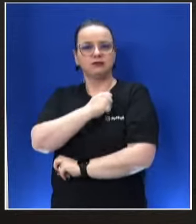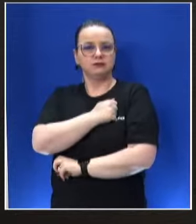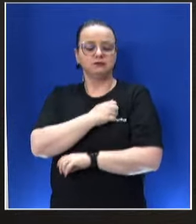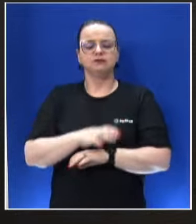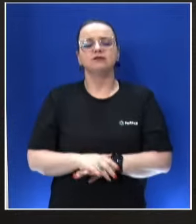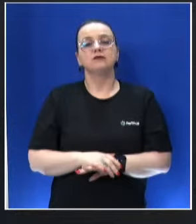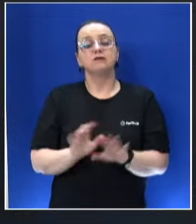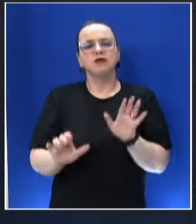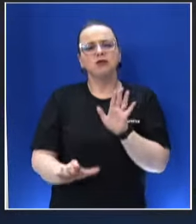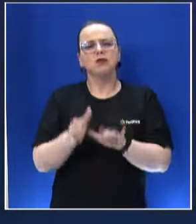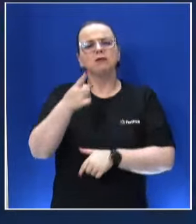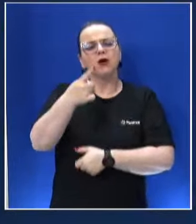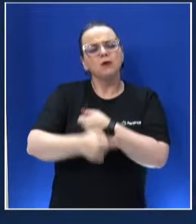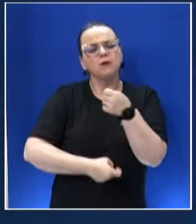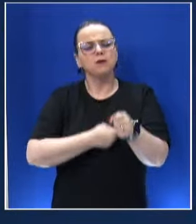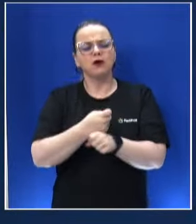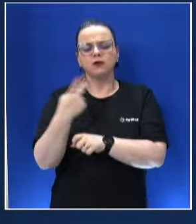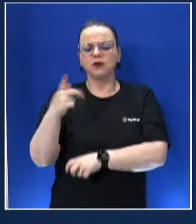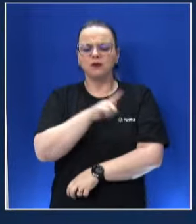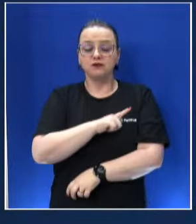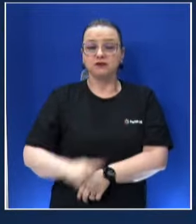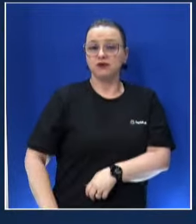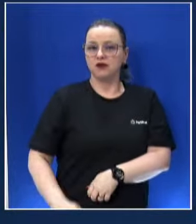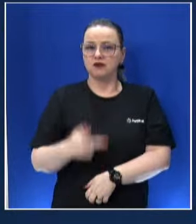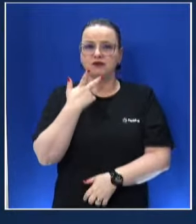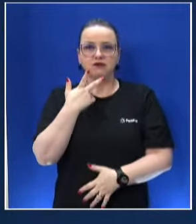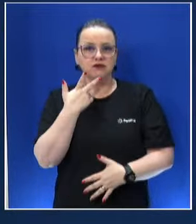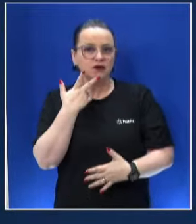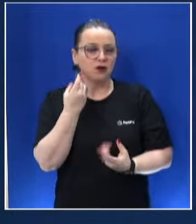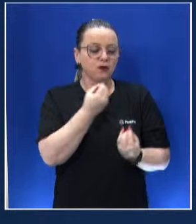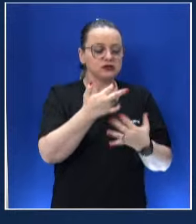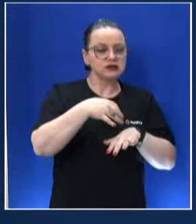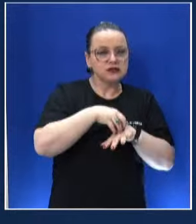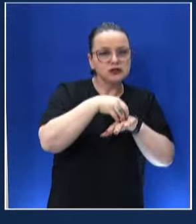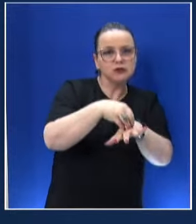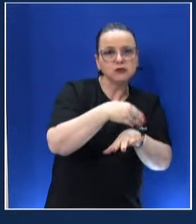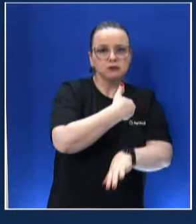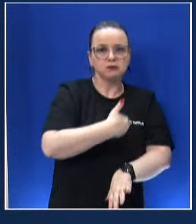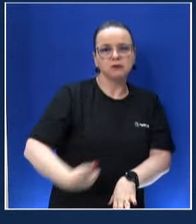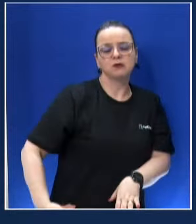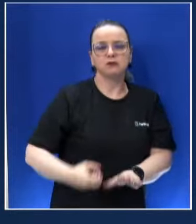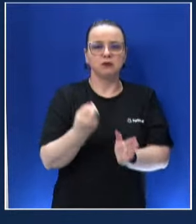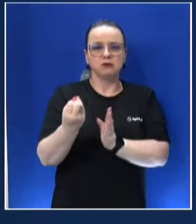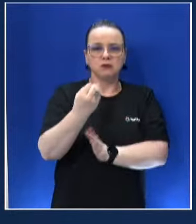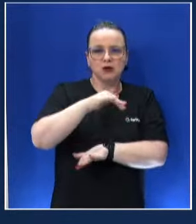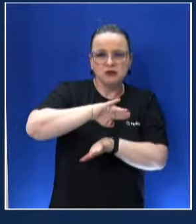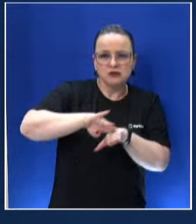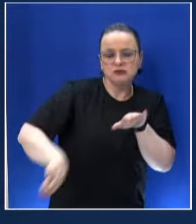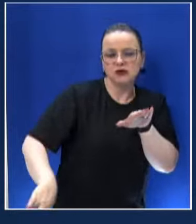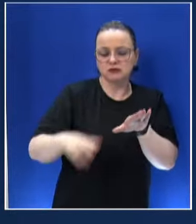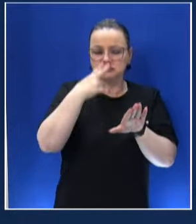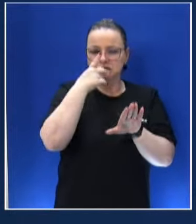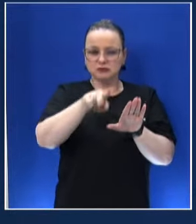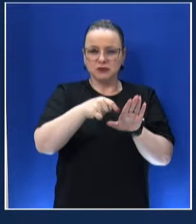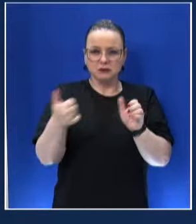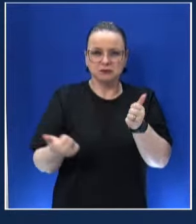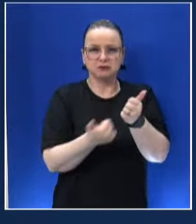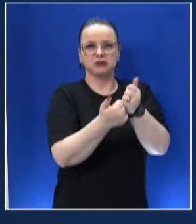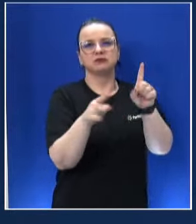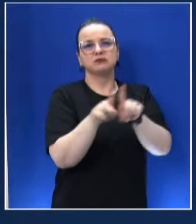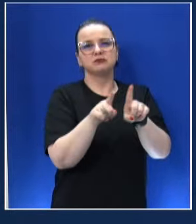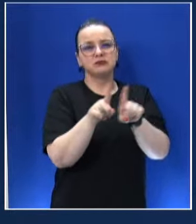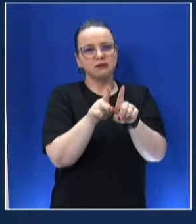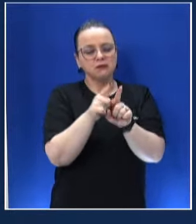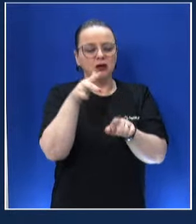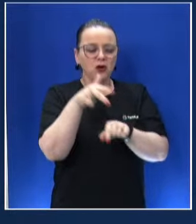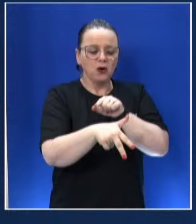No primeiro ano do governo, senhor disse que medidas para o transporte público, como a retirada dos cobradores de ônibus e o corte